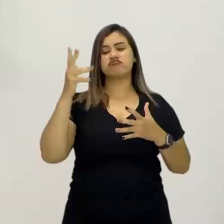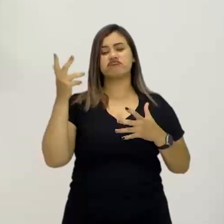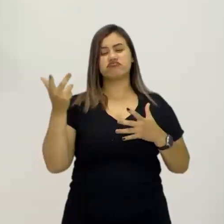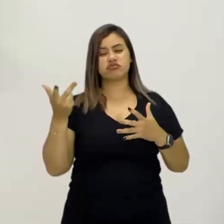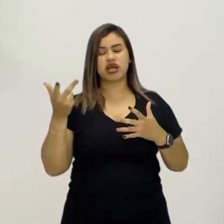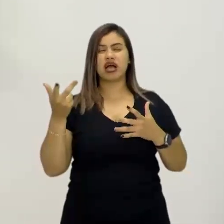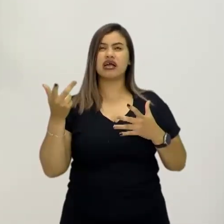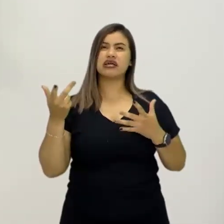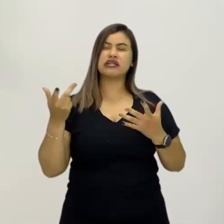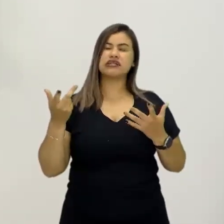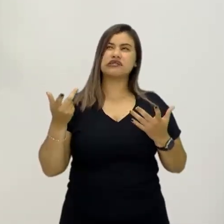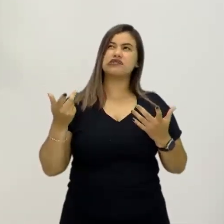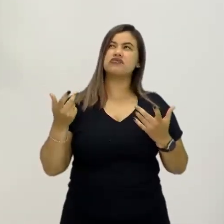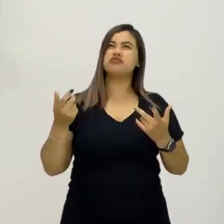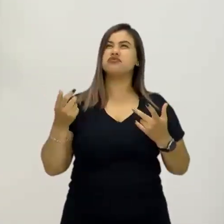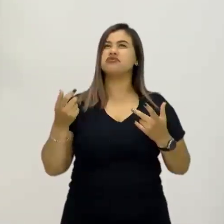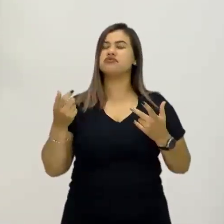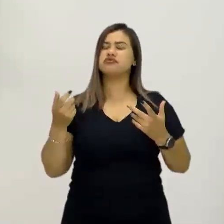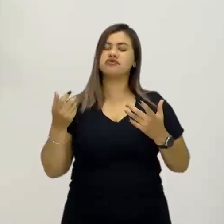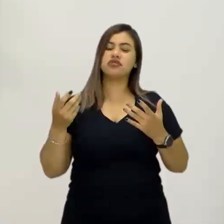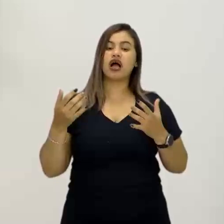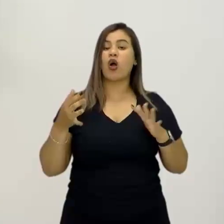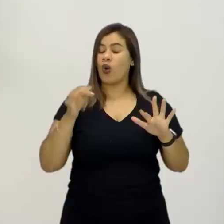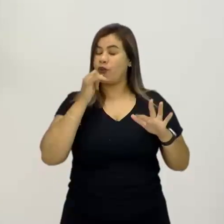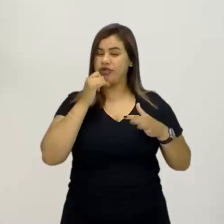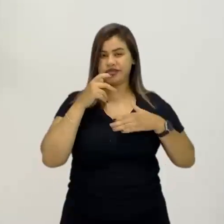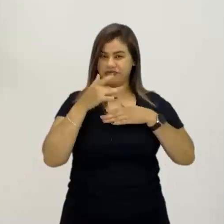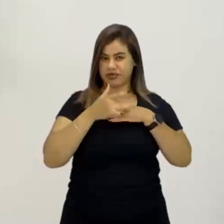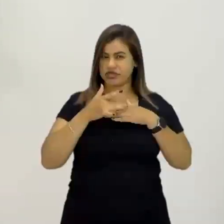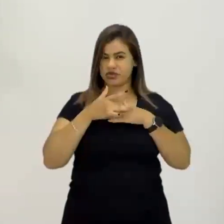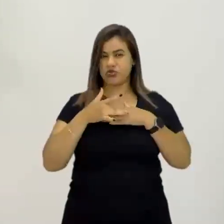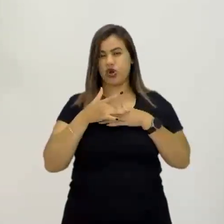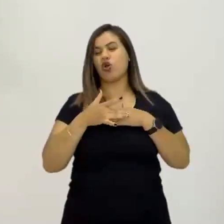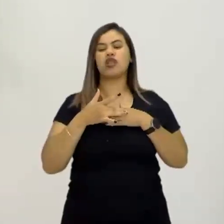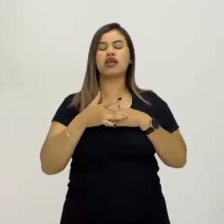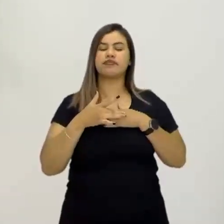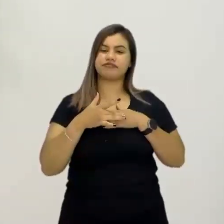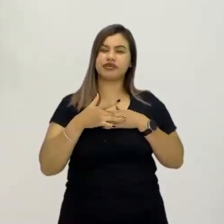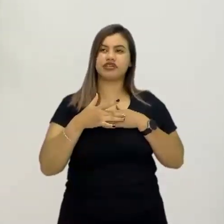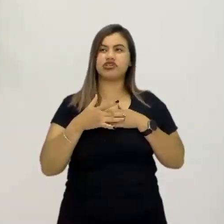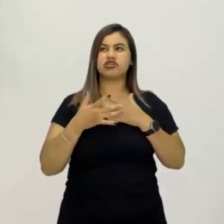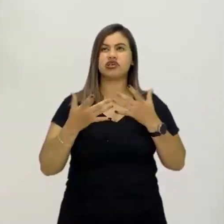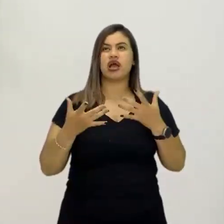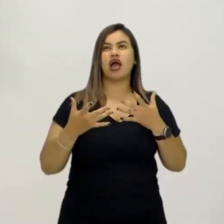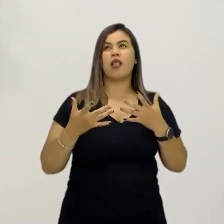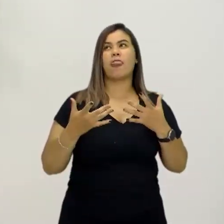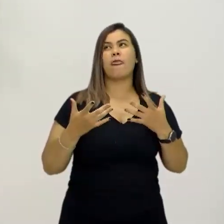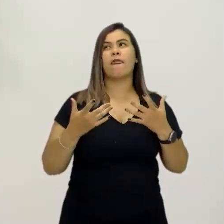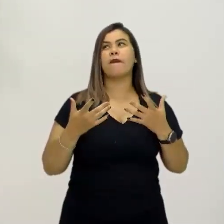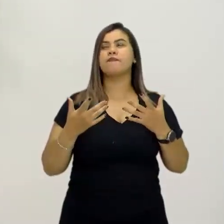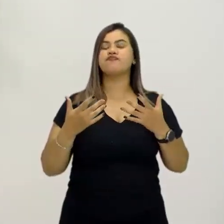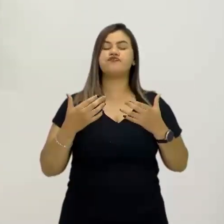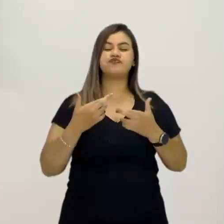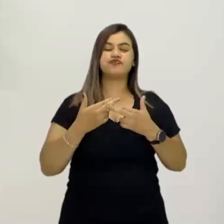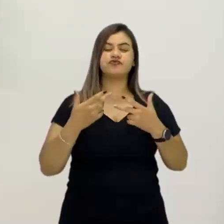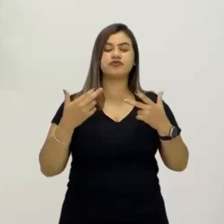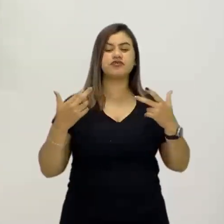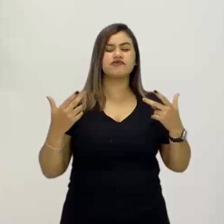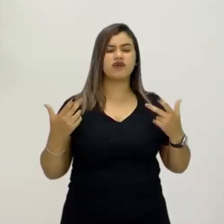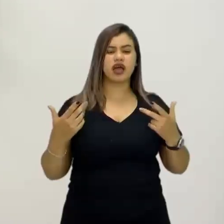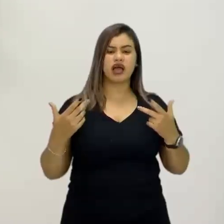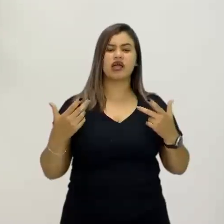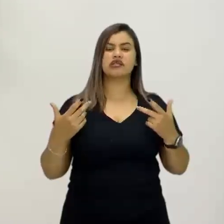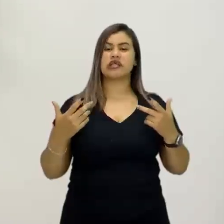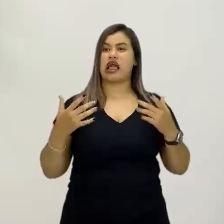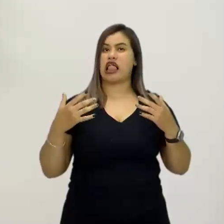arbitrário. Ou seja, simbolicamente, as coisas, elas não têm, como que eu posso dizer, as coisas, elas não